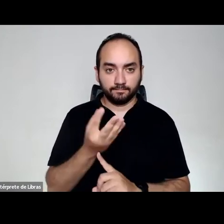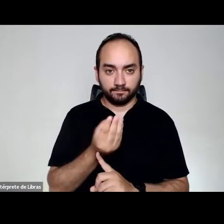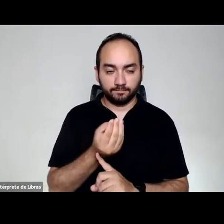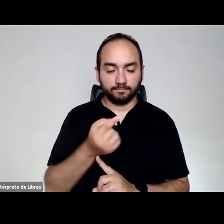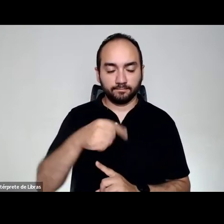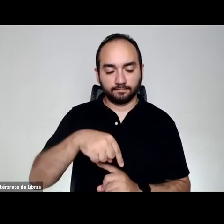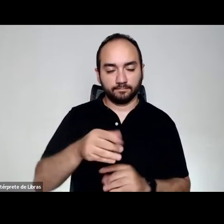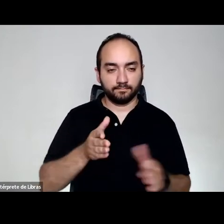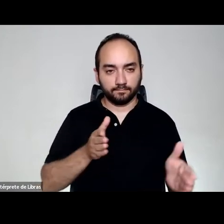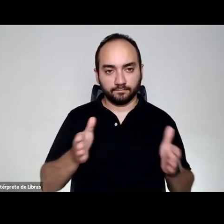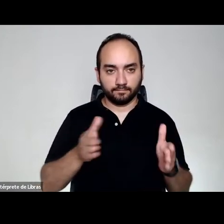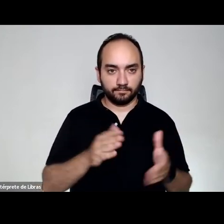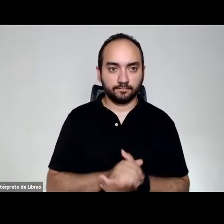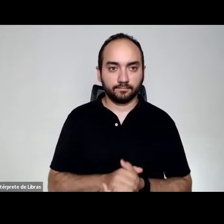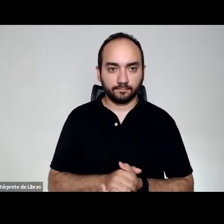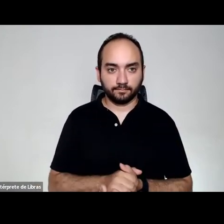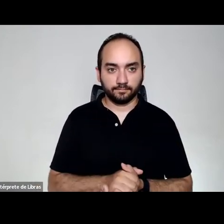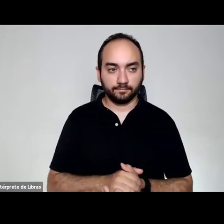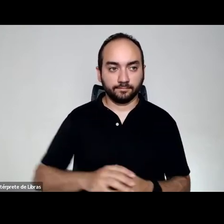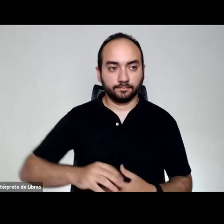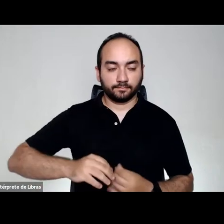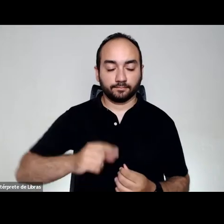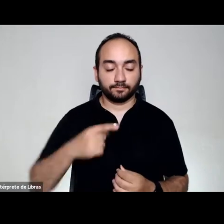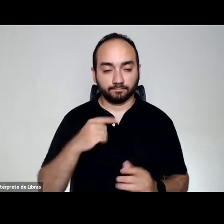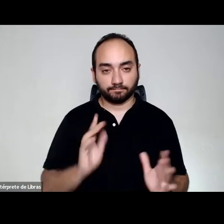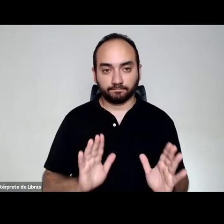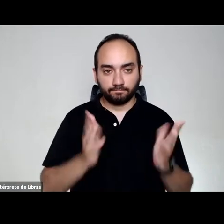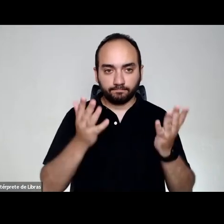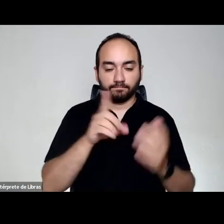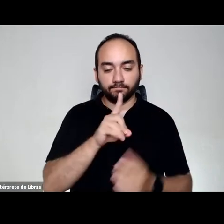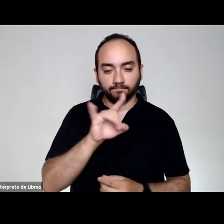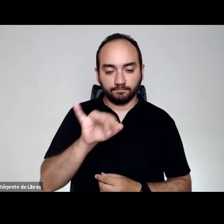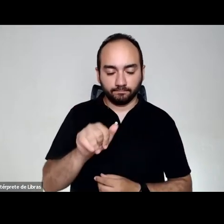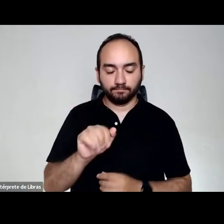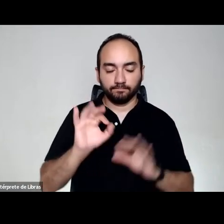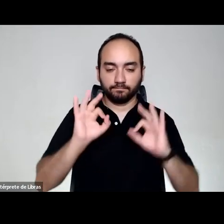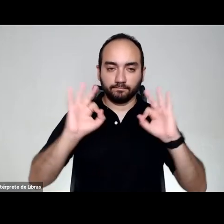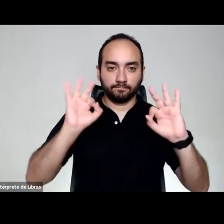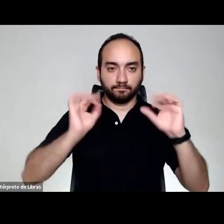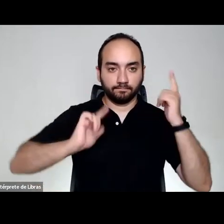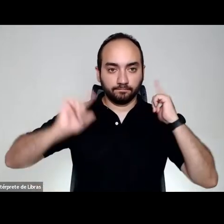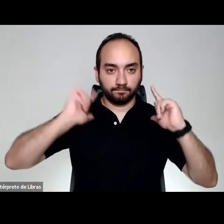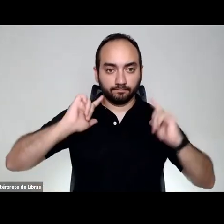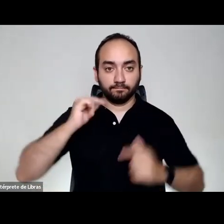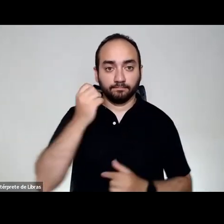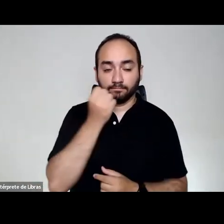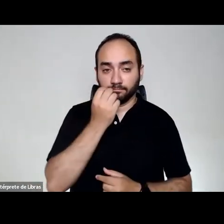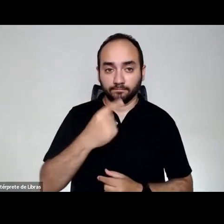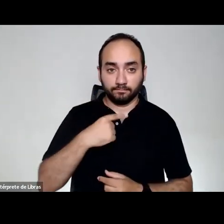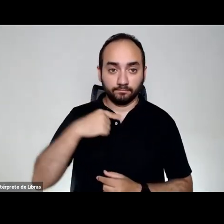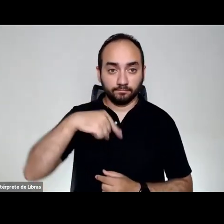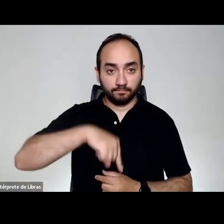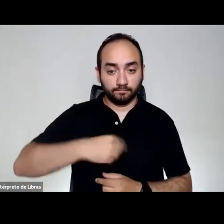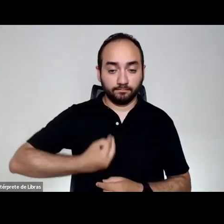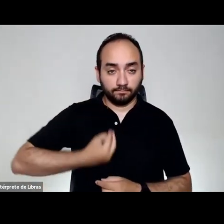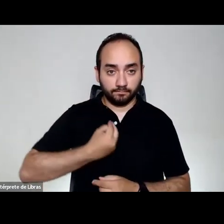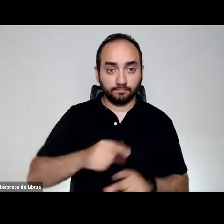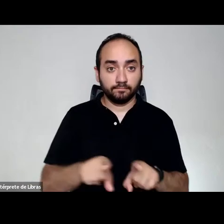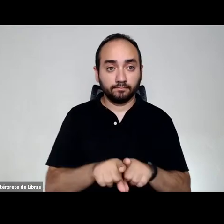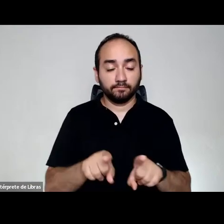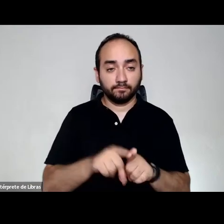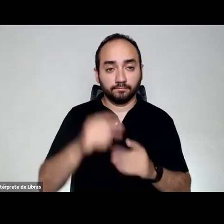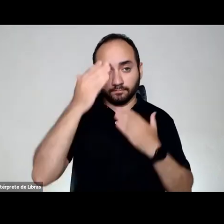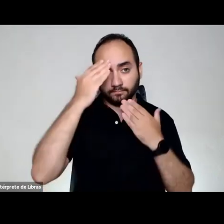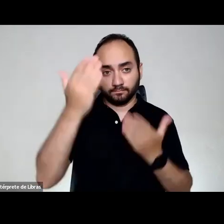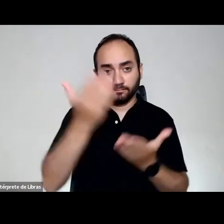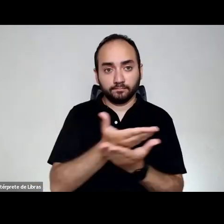cerimônia de celebração do Dia Mundial do Lazer, tanto aqui presencialmente, e também agradecer a